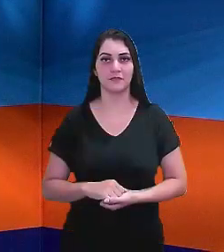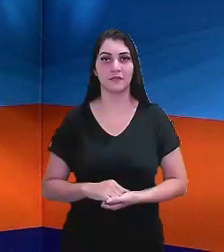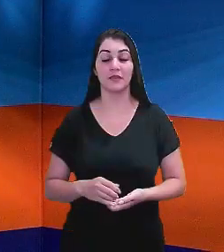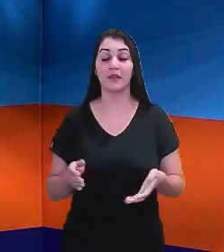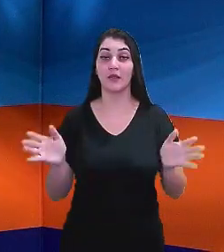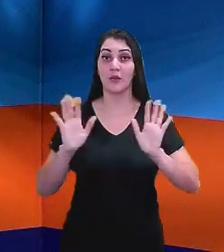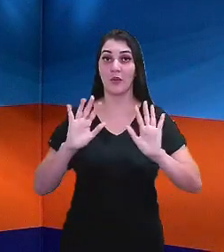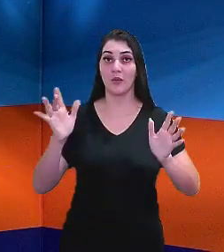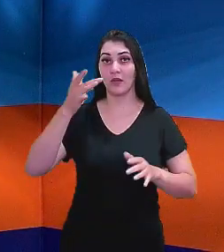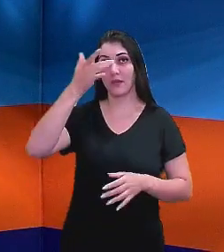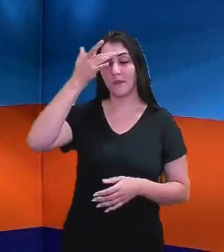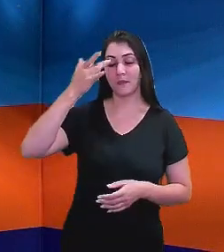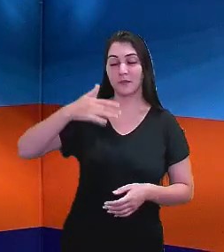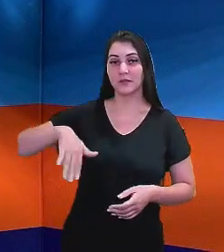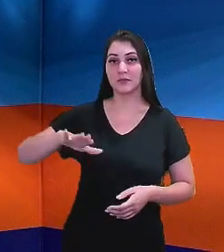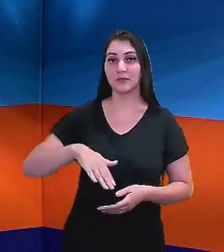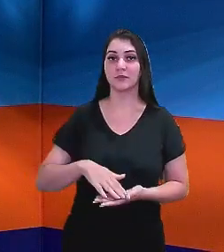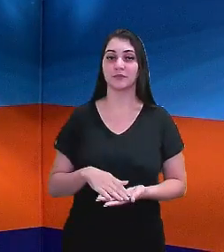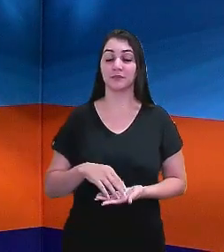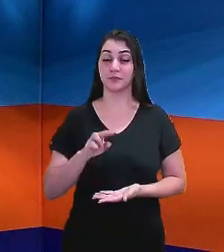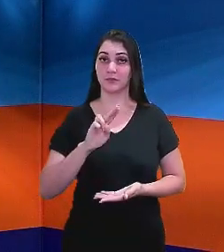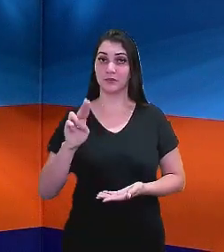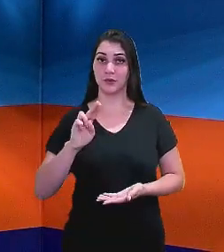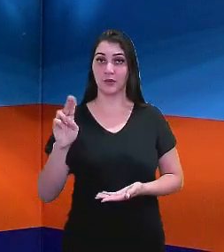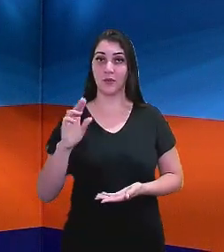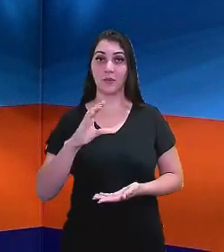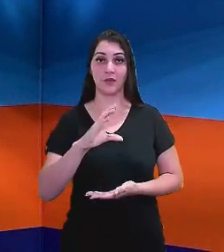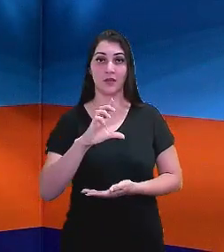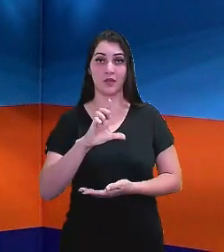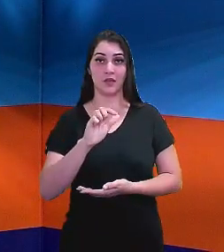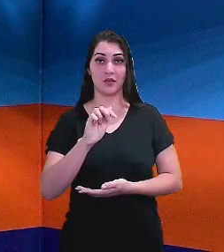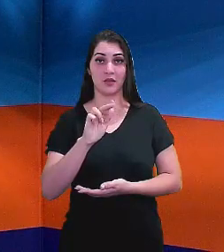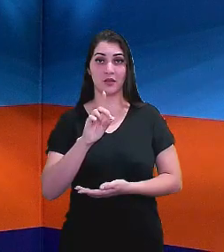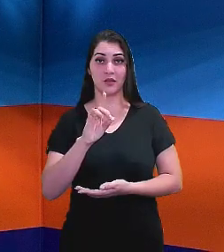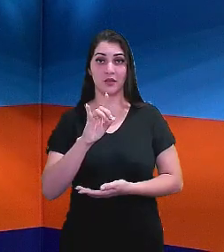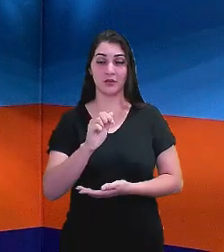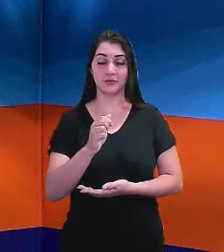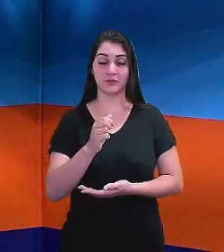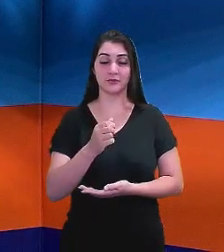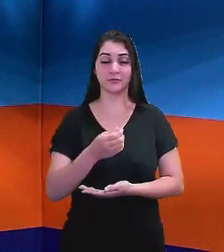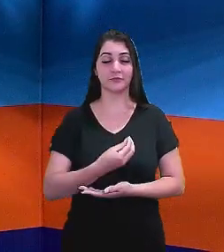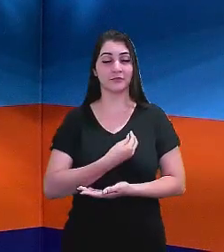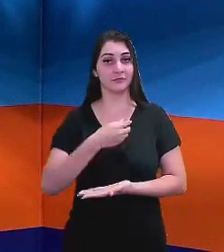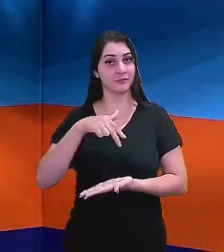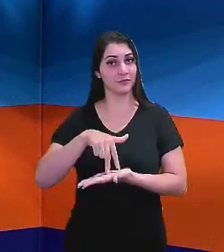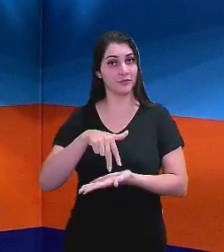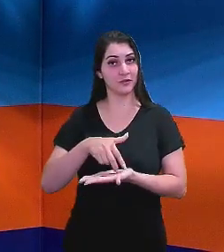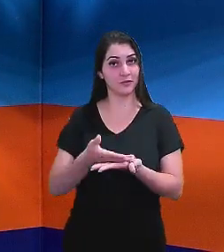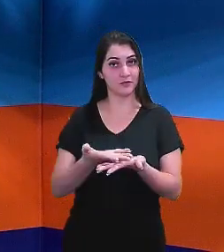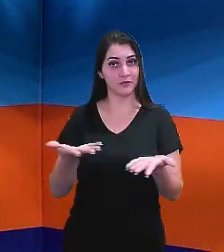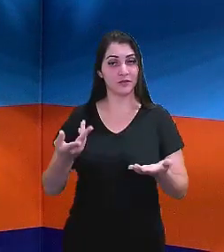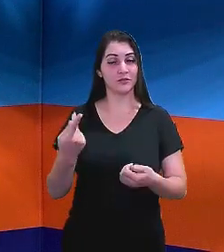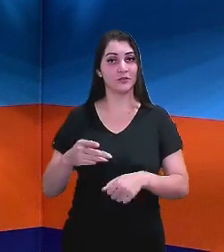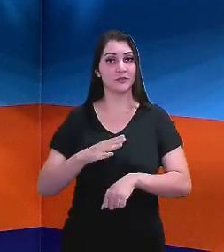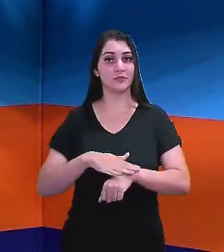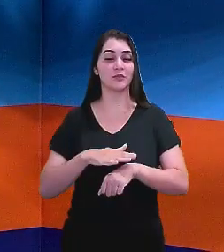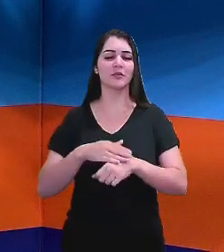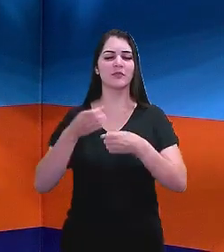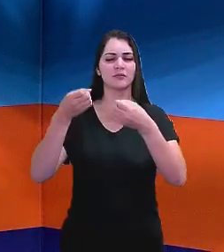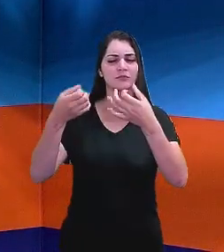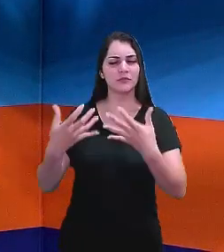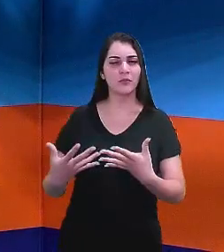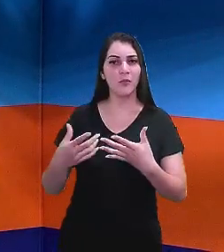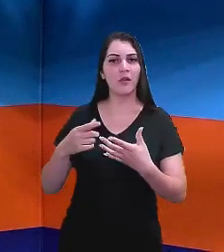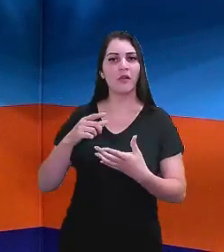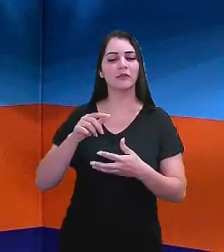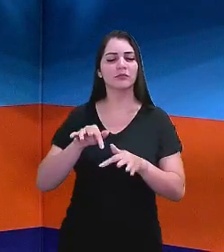Olá pessoal, eu me chamo Cláudia Vicente, vou estar aqui com vocês nesse momento, falando um